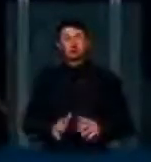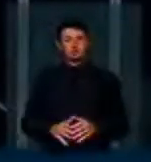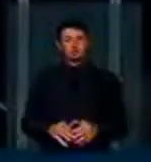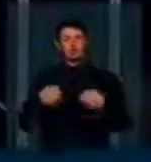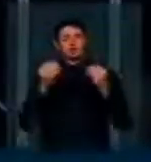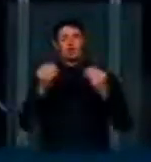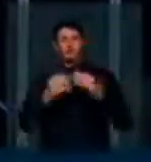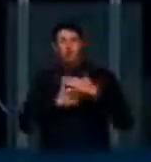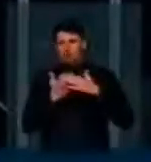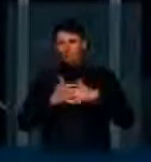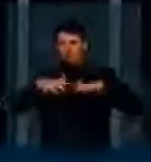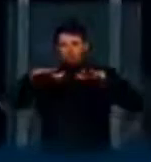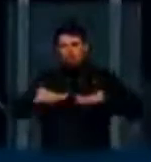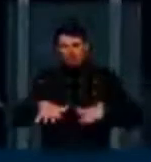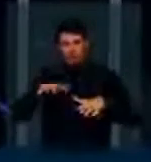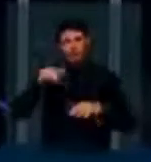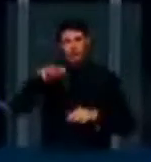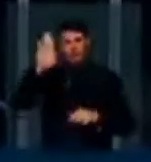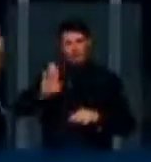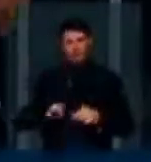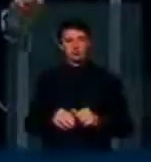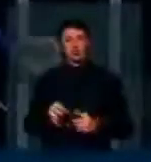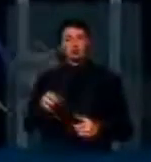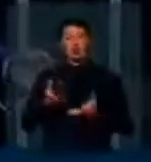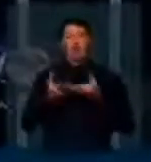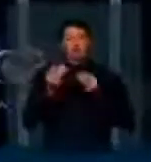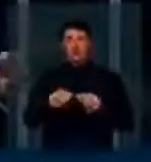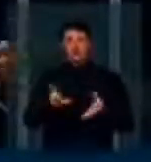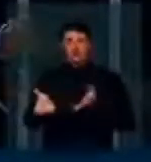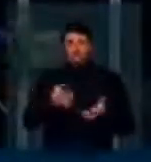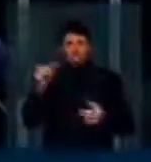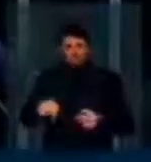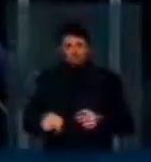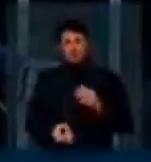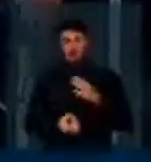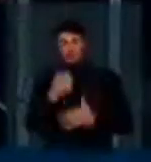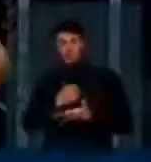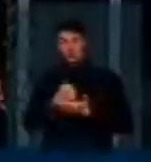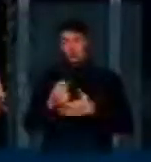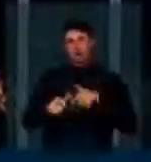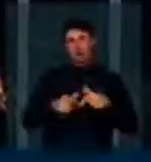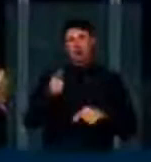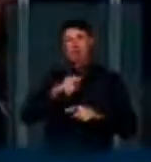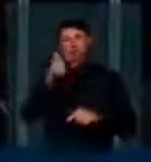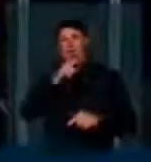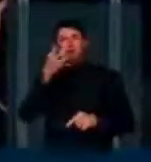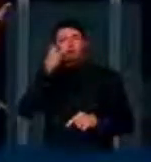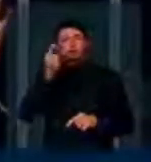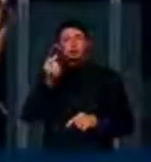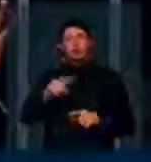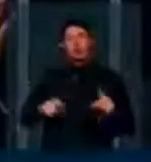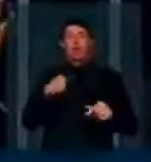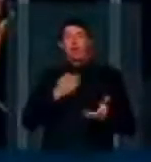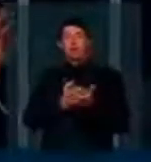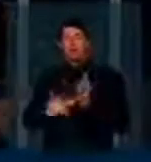possível que uma empresa se estabeleça aqui, ofereça serviços, gere empregos, mas ganhe dinheiro aqui e diga, não, não vou